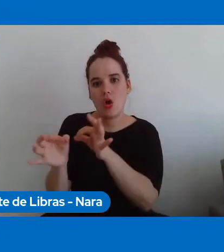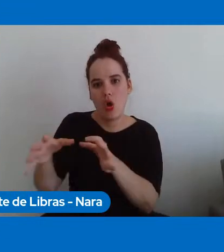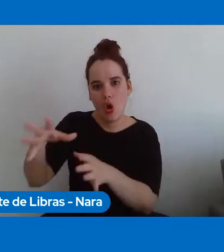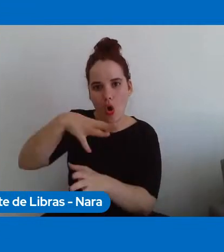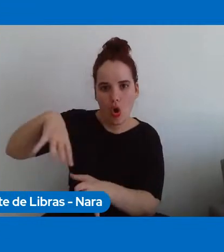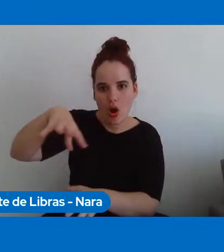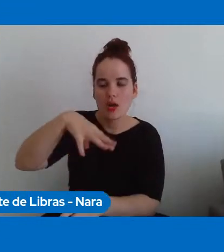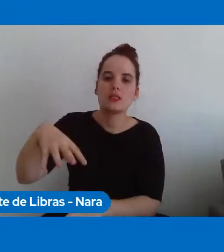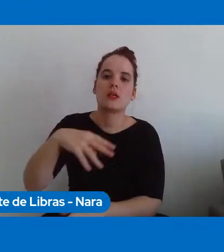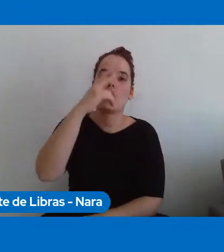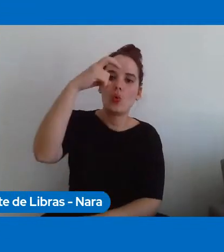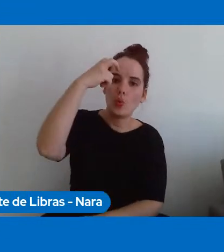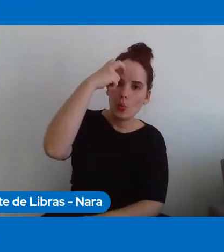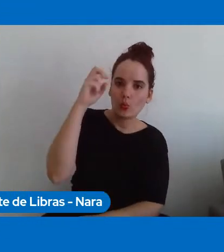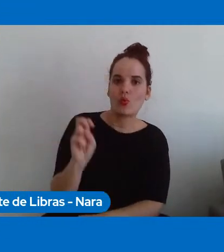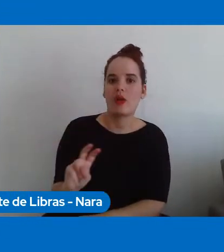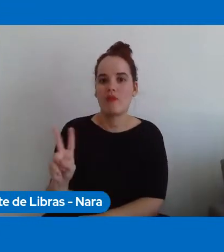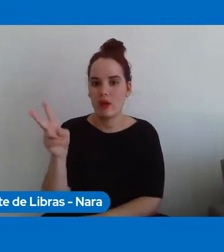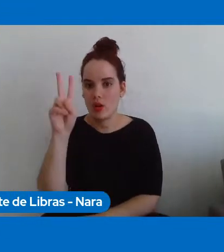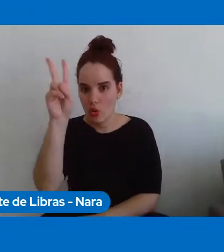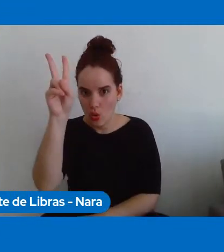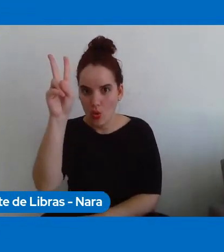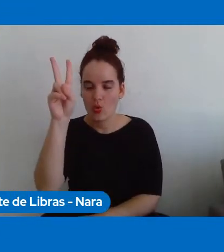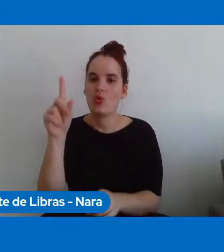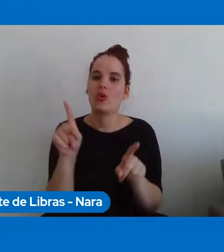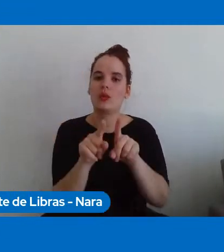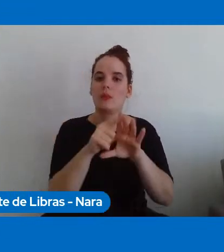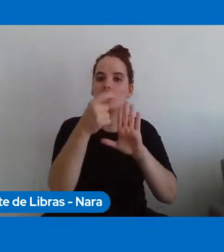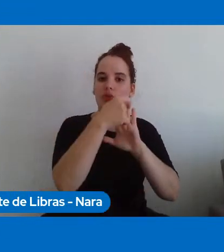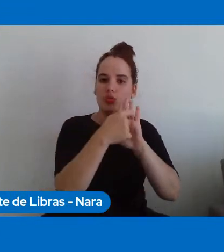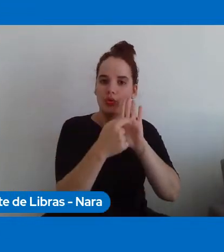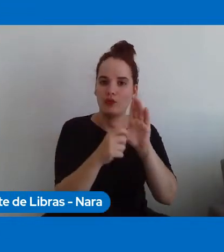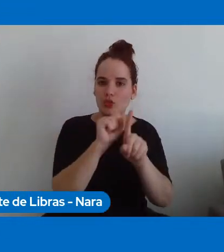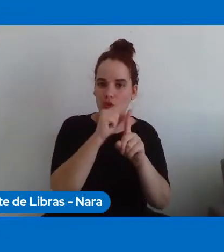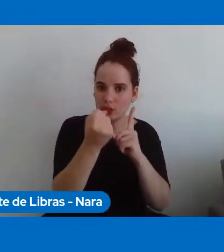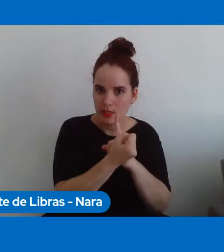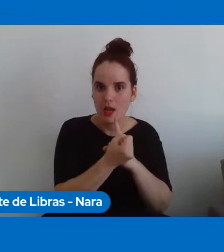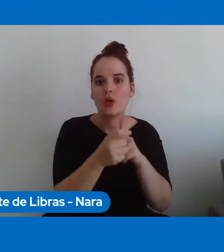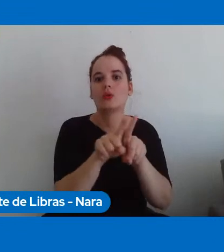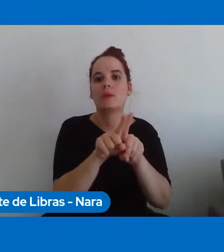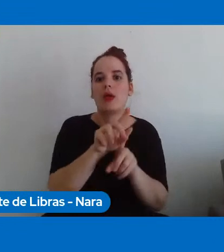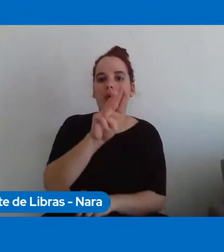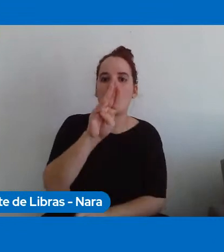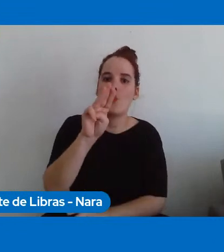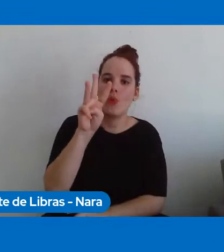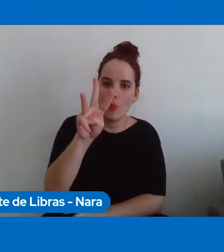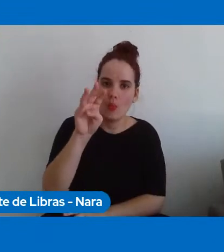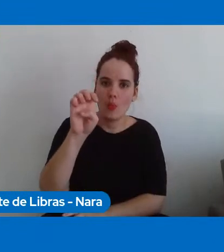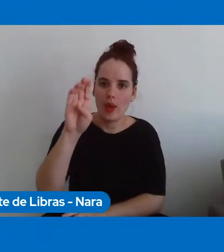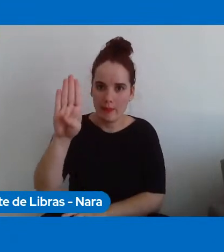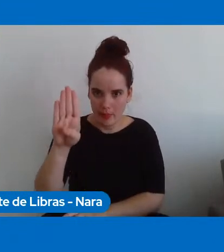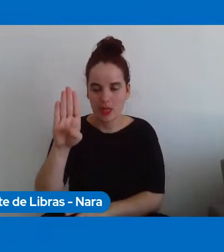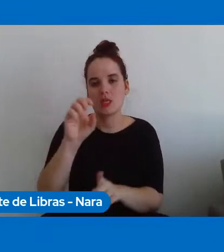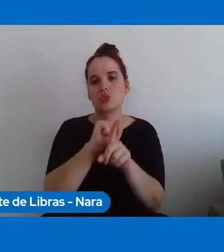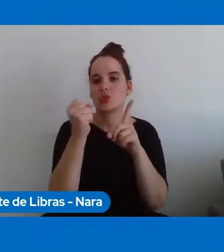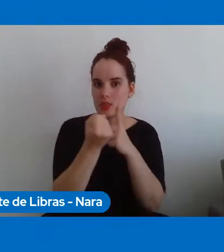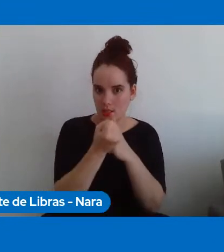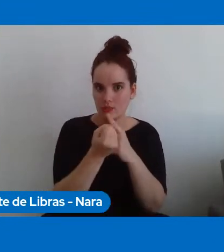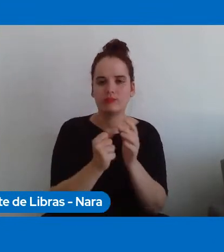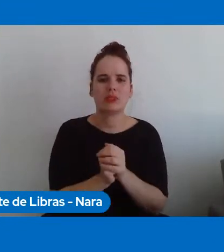culturas e valores, software social e web social, então, de uma forma bastante